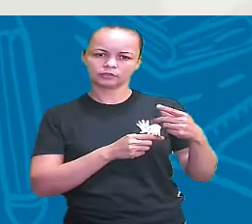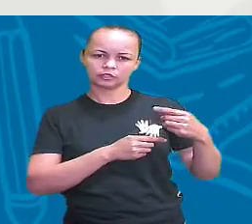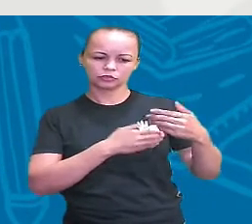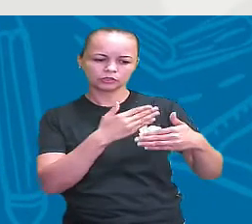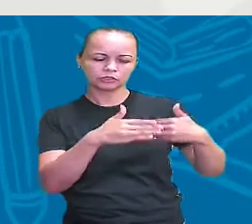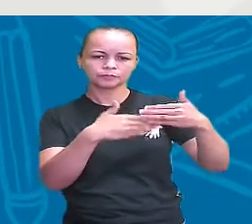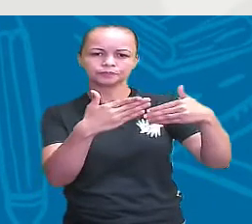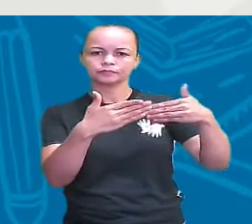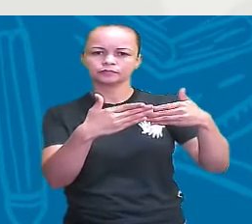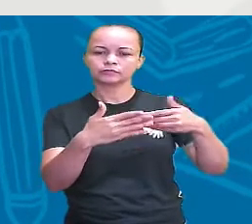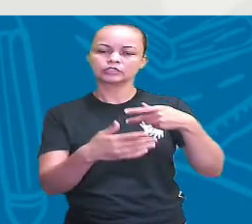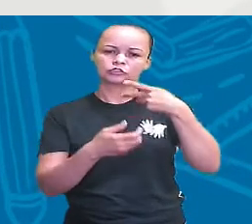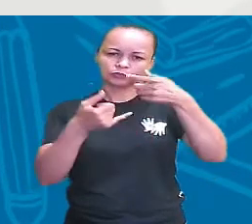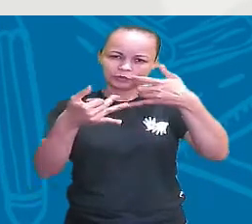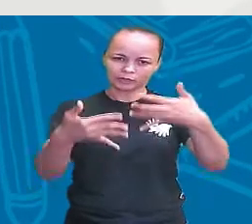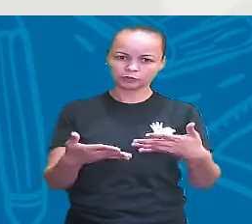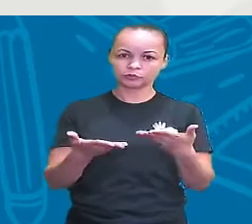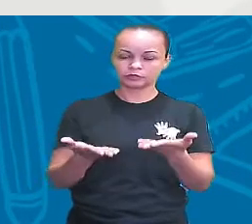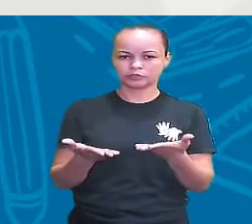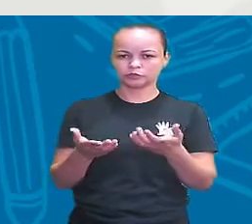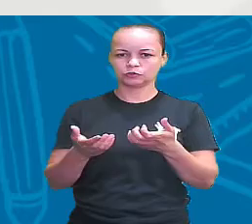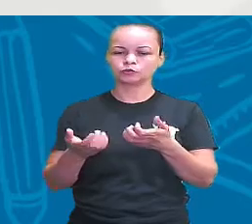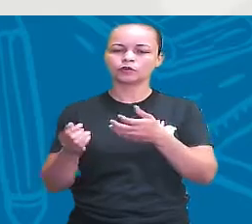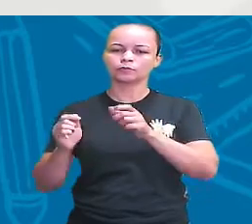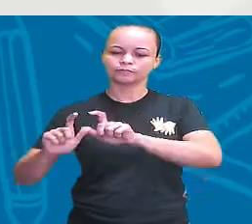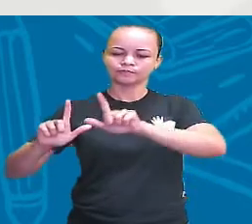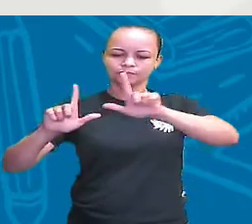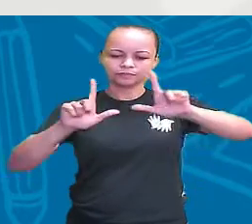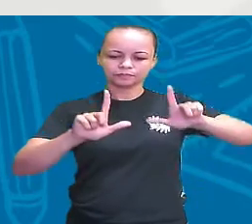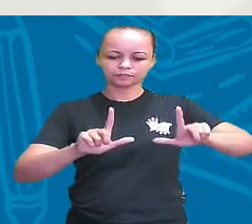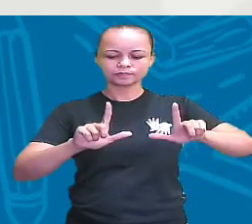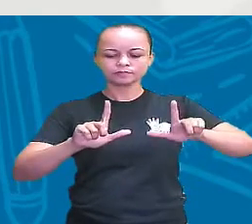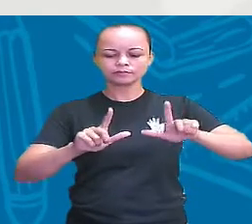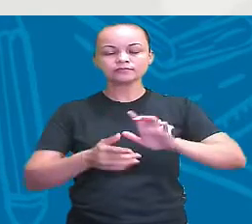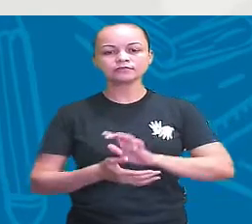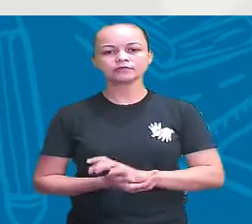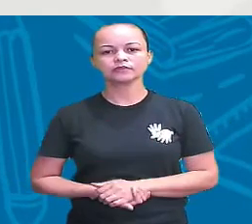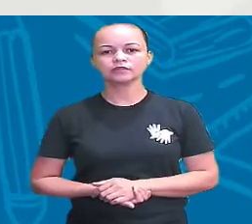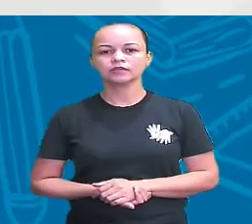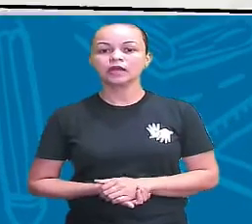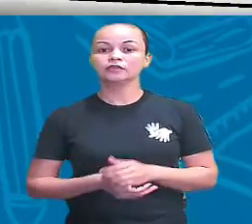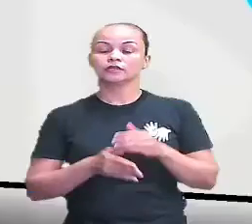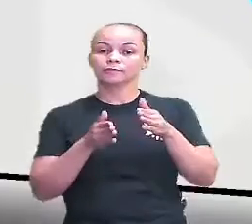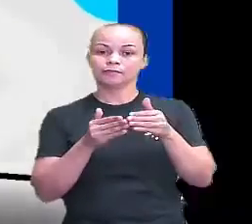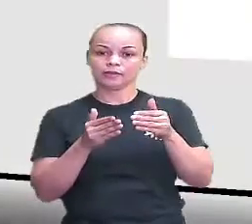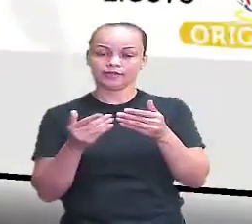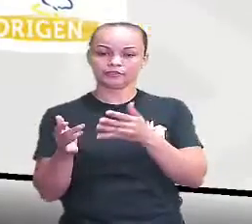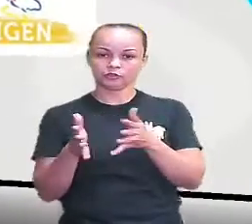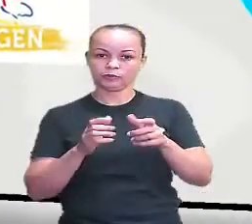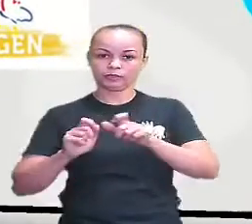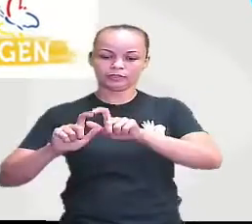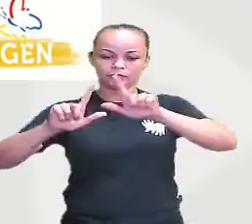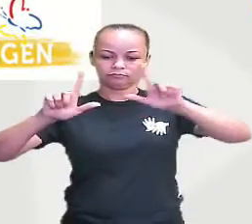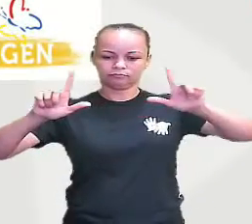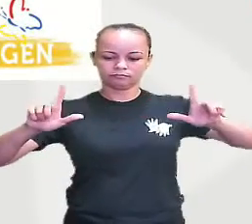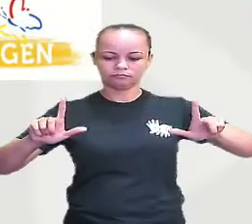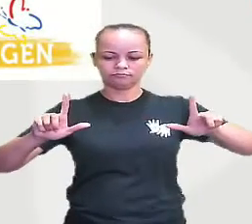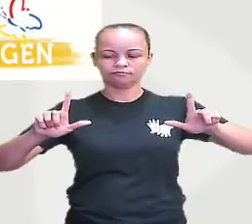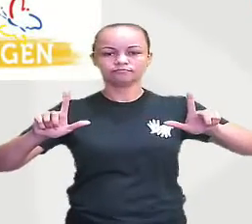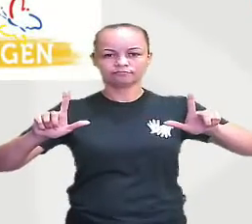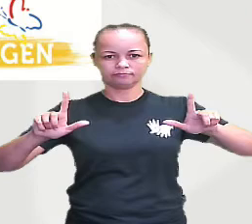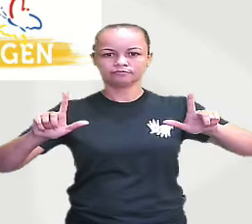Dito isso, por favor, produção, vamos logo pro nosso próximo slide. E já vou pedir pra produção, justamente, abrir essa imagem.